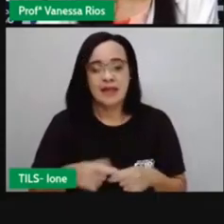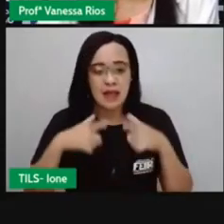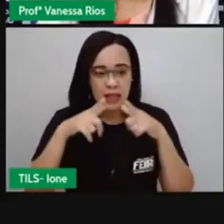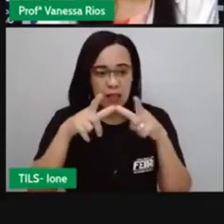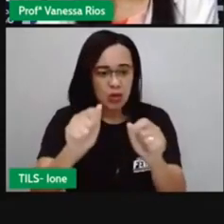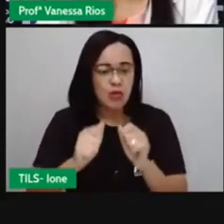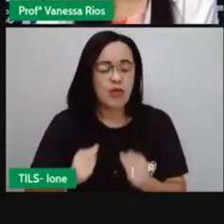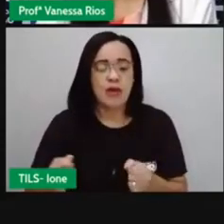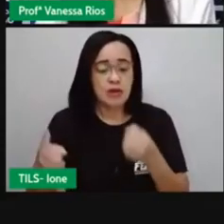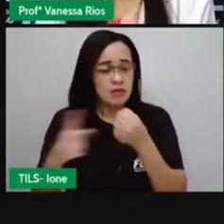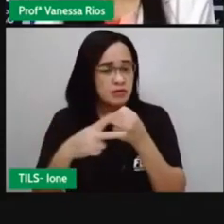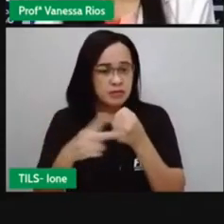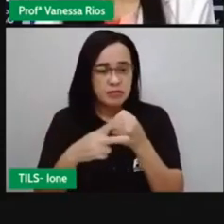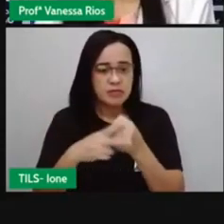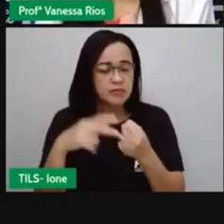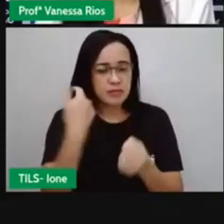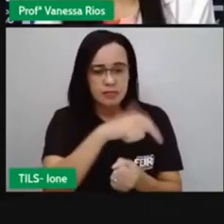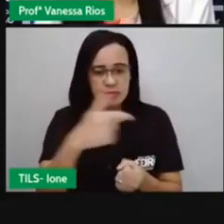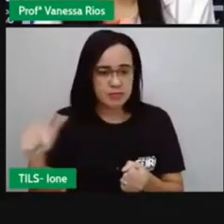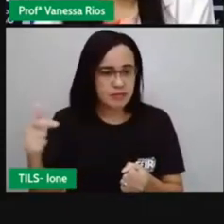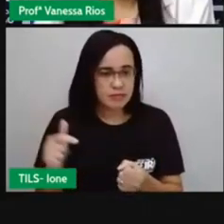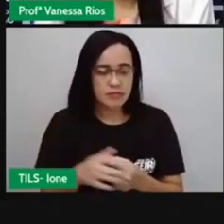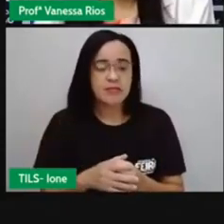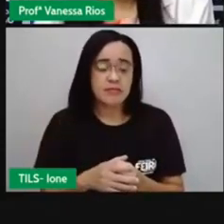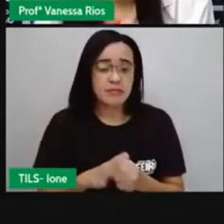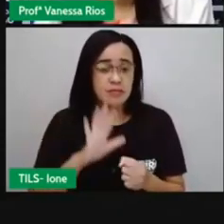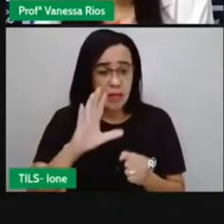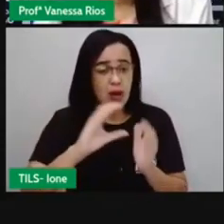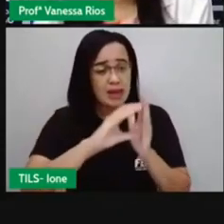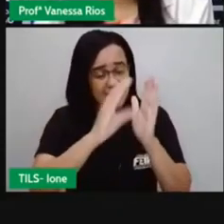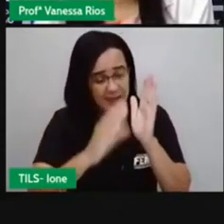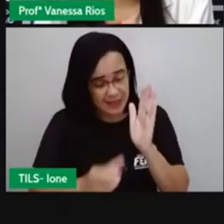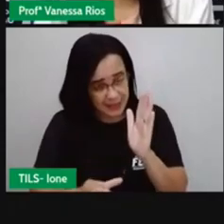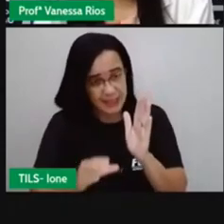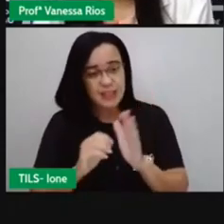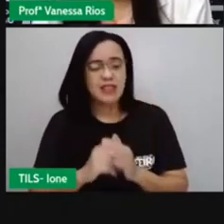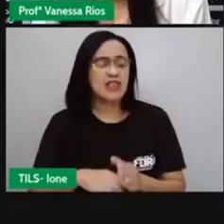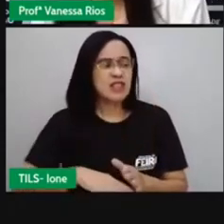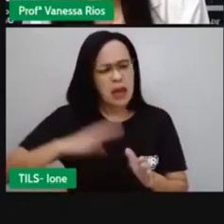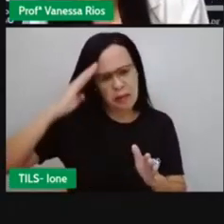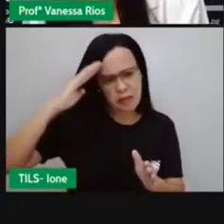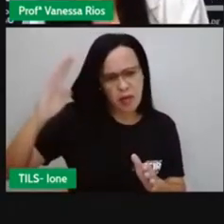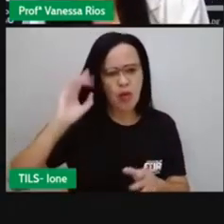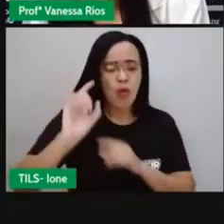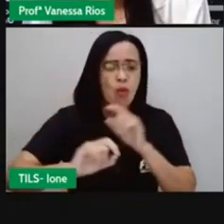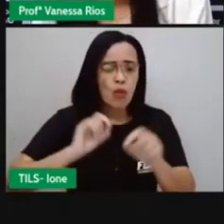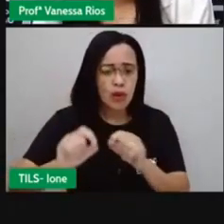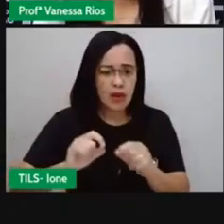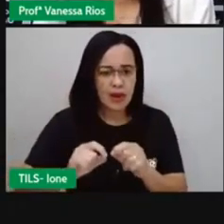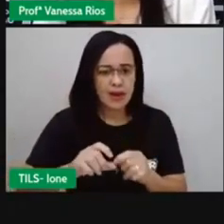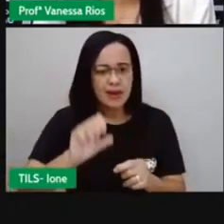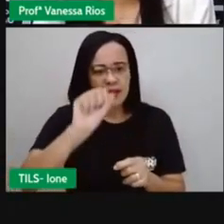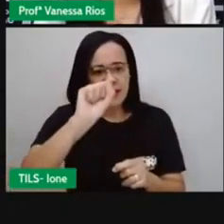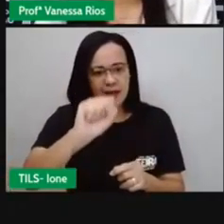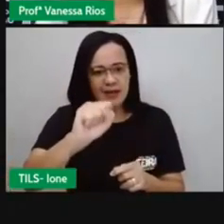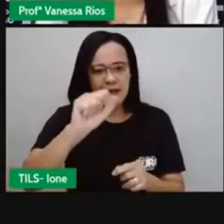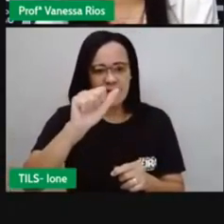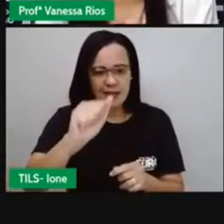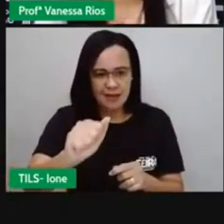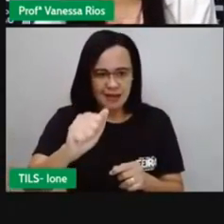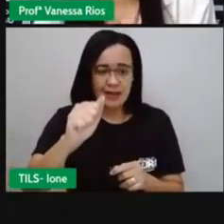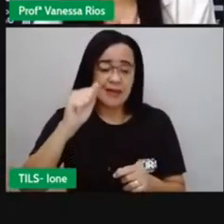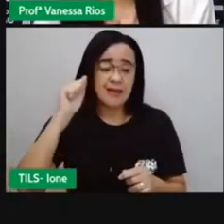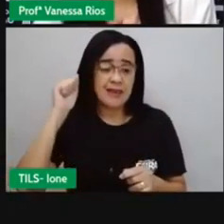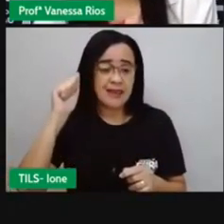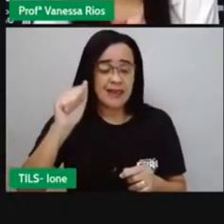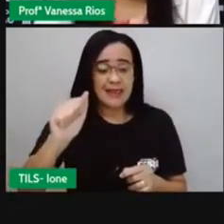Uma característica bem presente no cartoon também são as sátiras. O que é é sátira, né? Sátira se